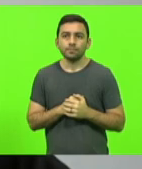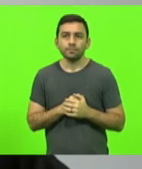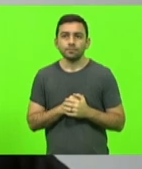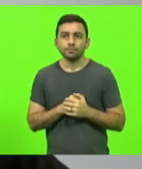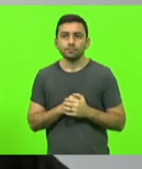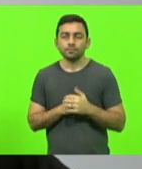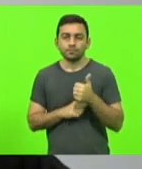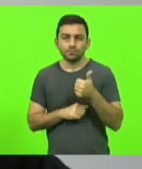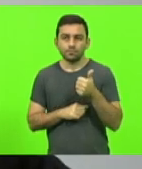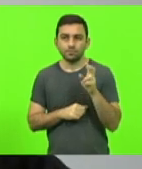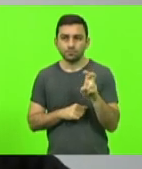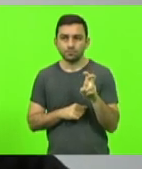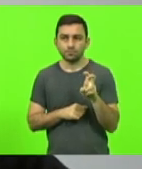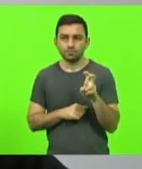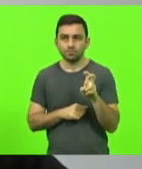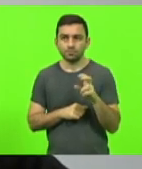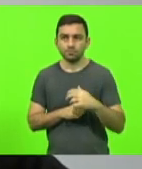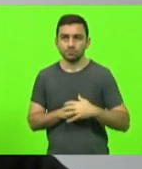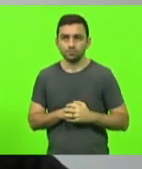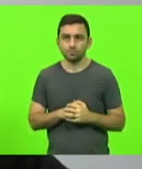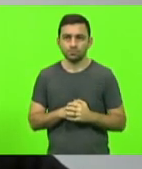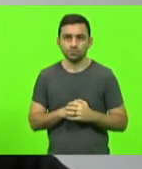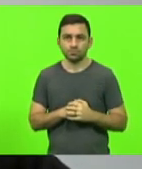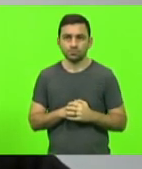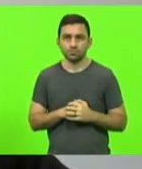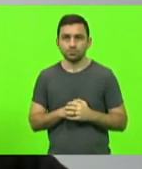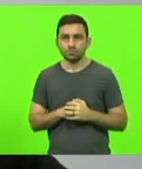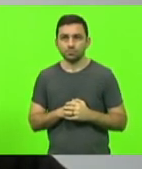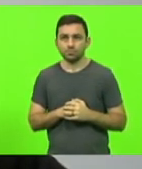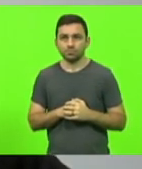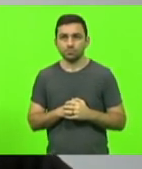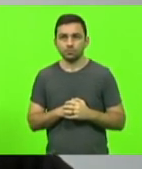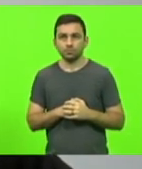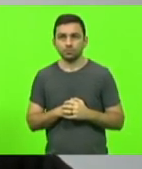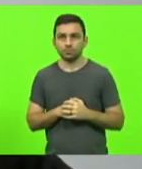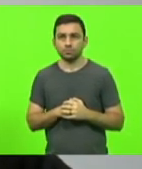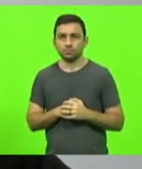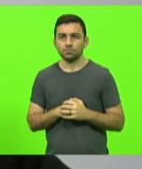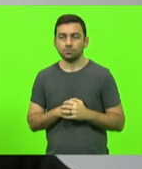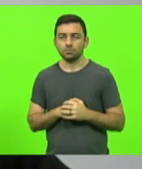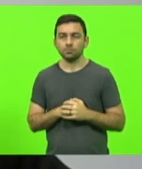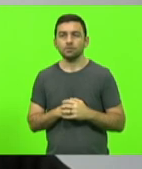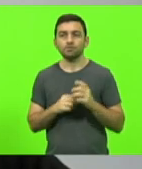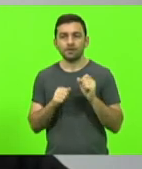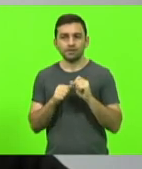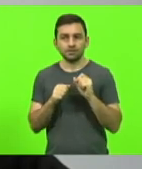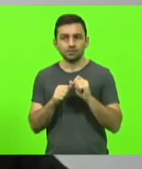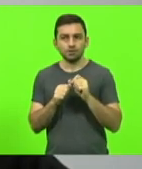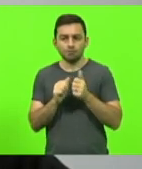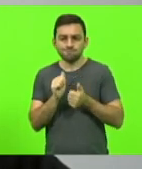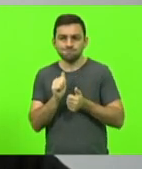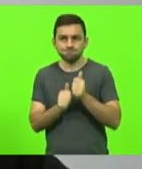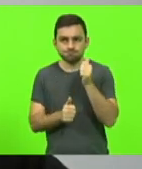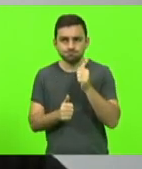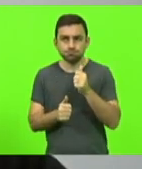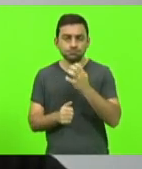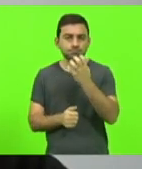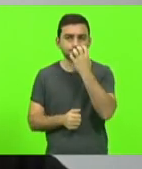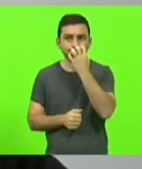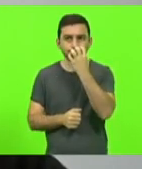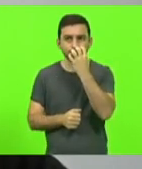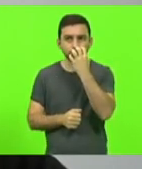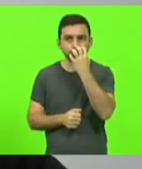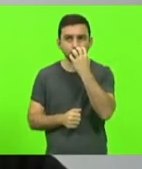décimo quinto, inciso o quinze. Realizar competições de corrida de cães,